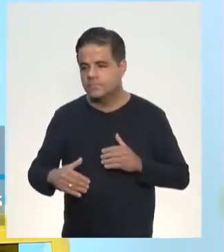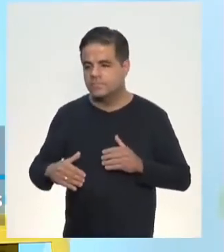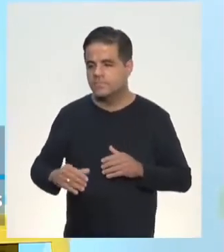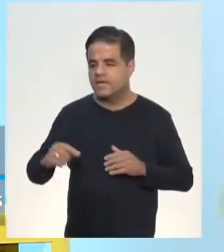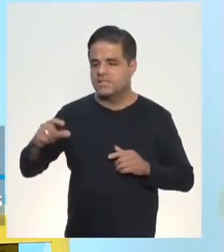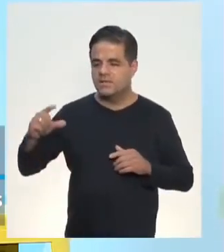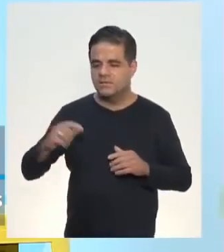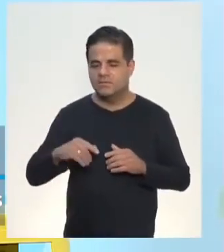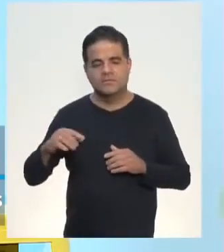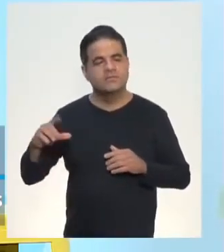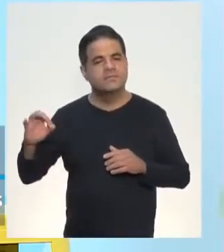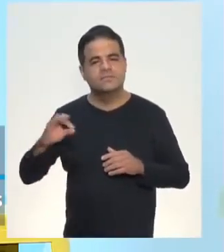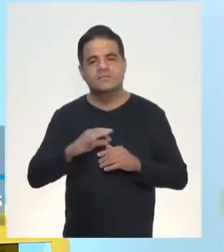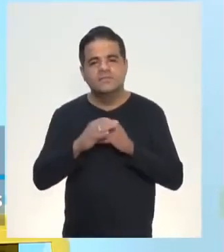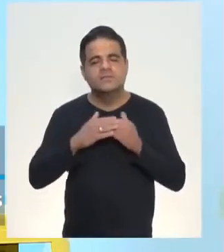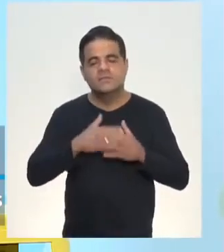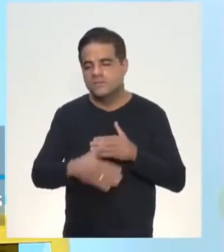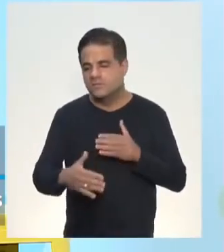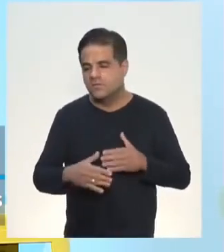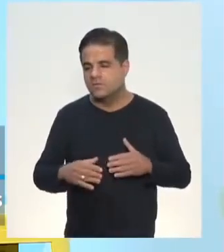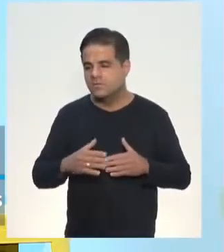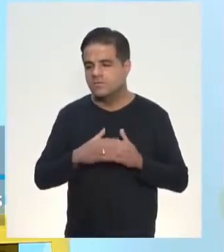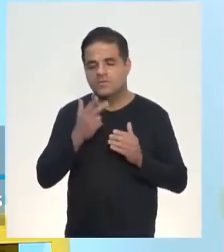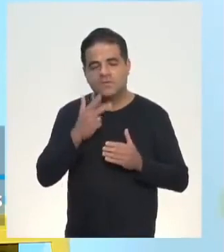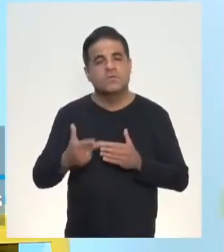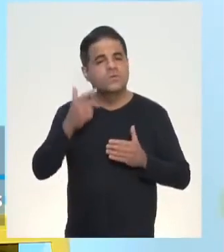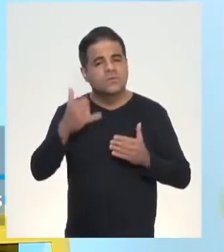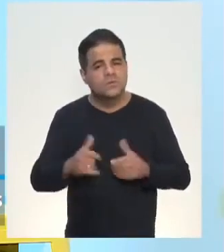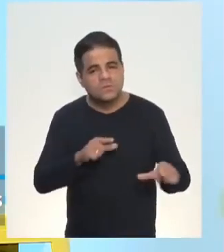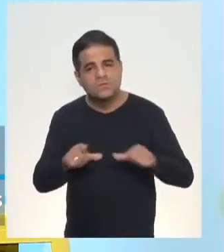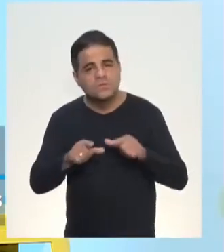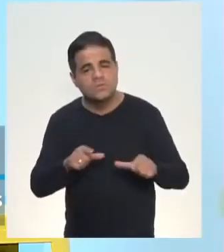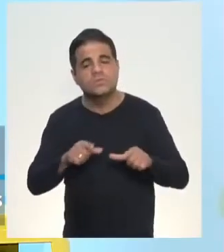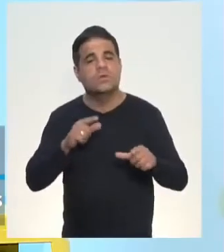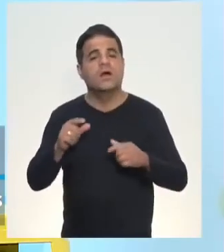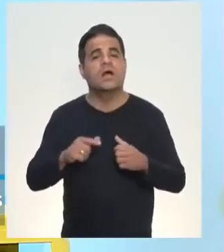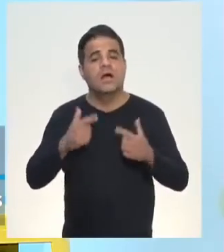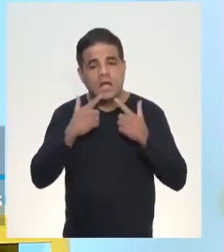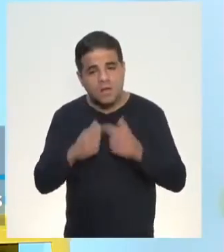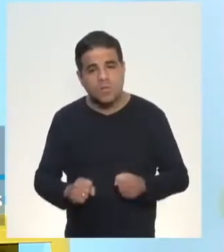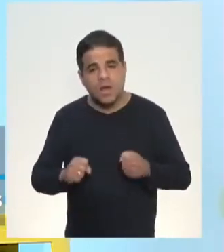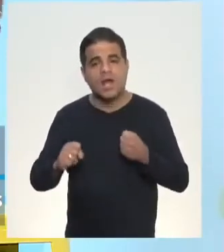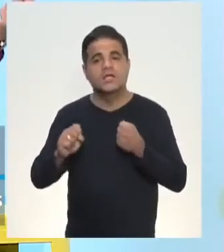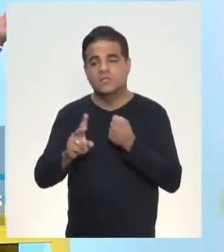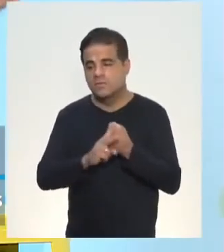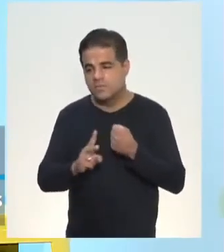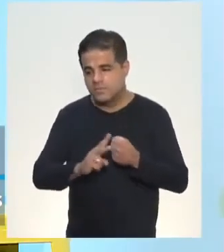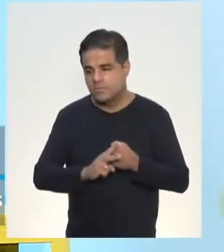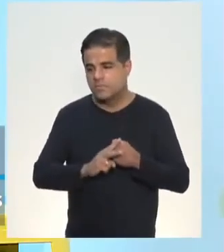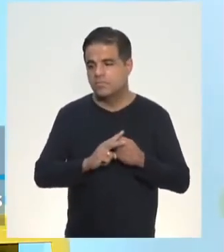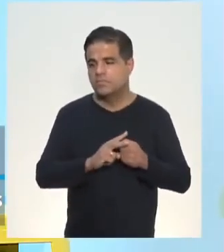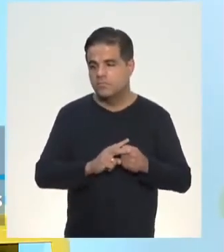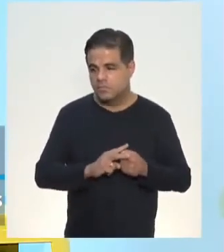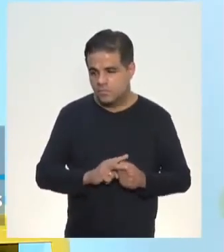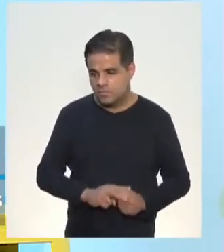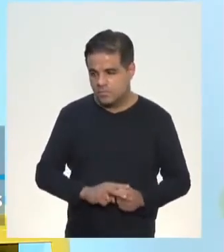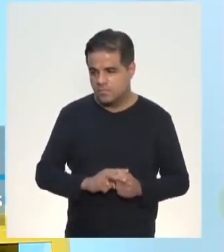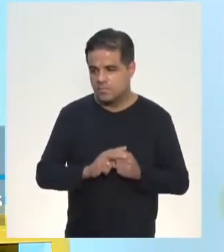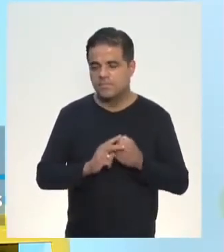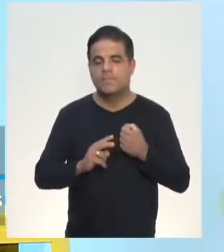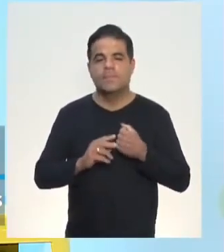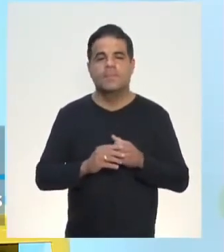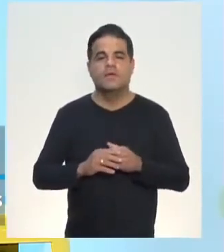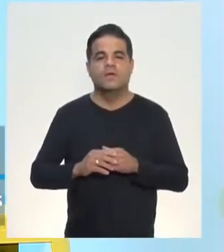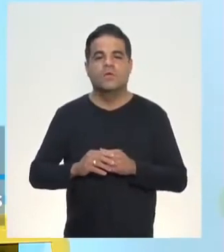verbal, a gente vai trabalhar especificamente, hoje, a linguagem verbal escrita. Não a oralidade,